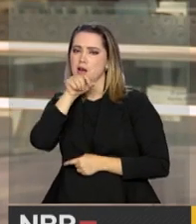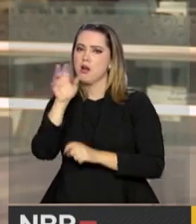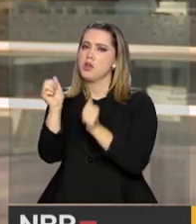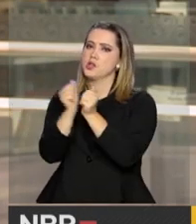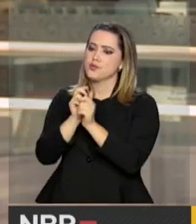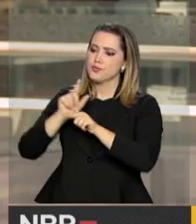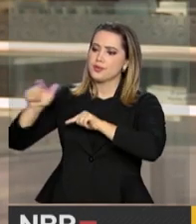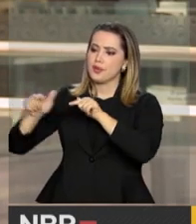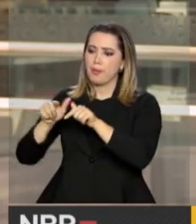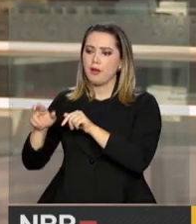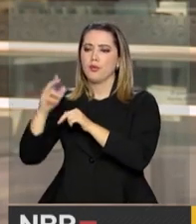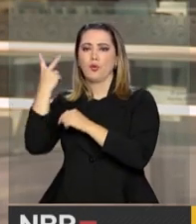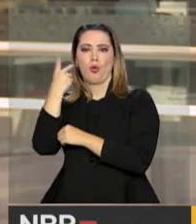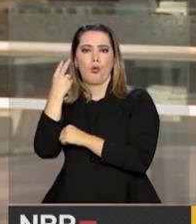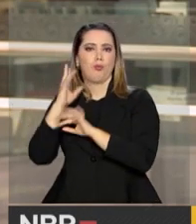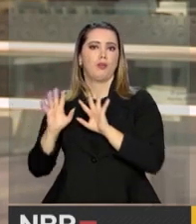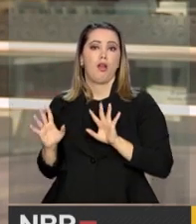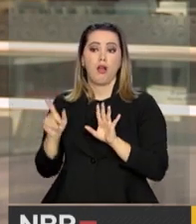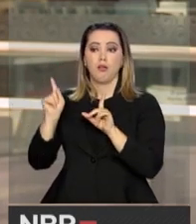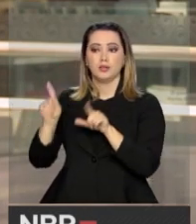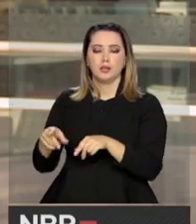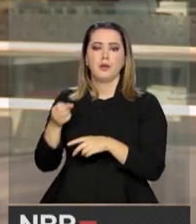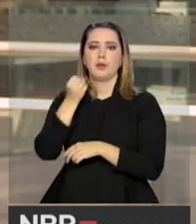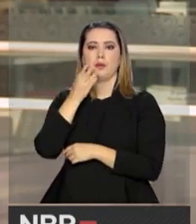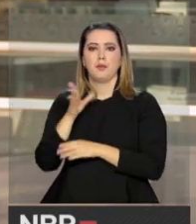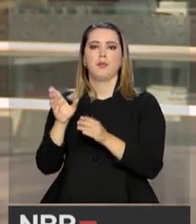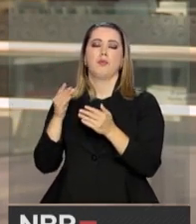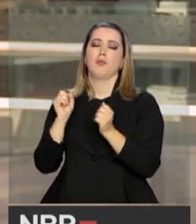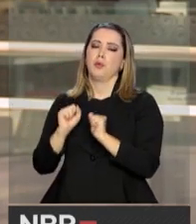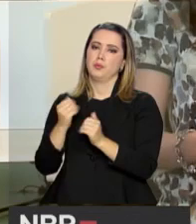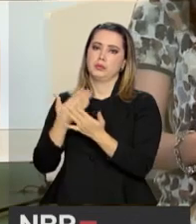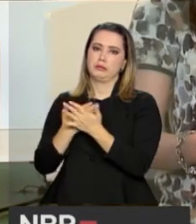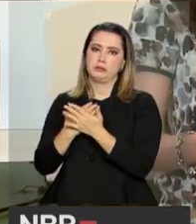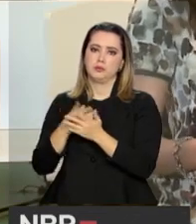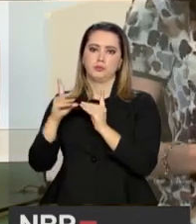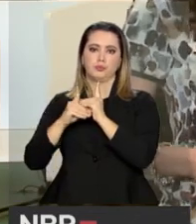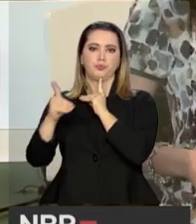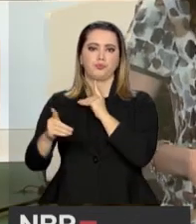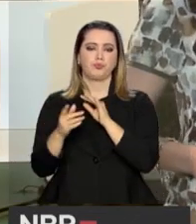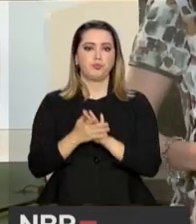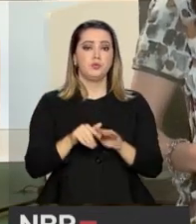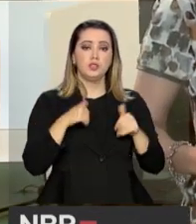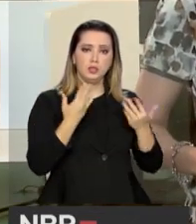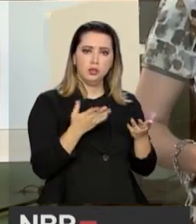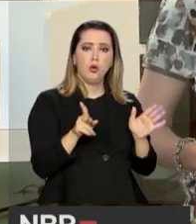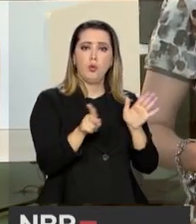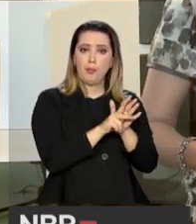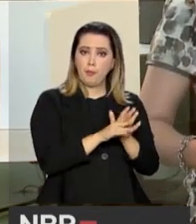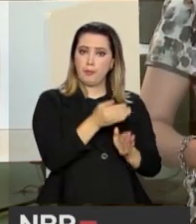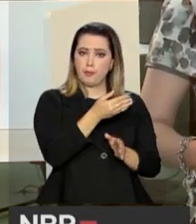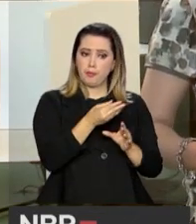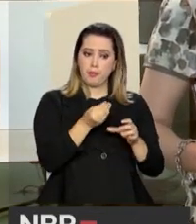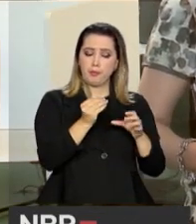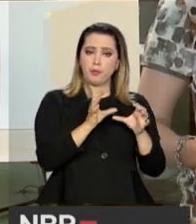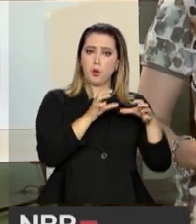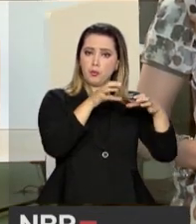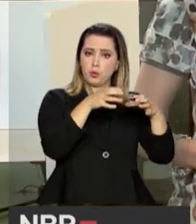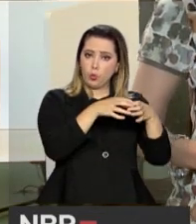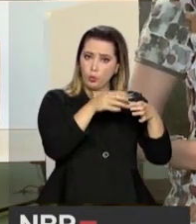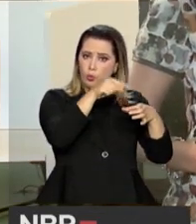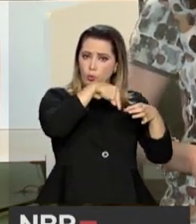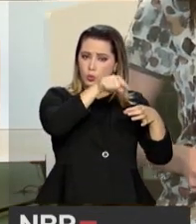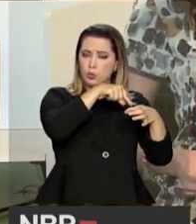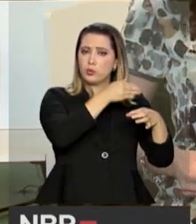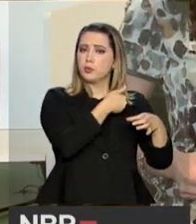dia como um trabalhador, é ótimo para elas. Então, e o próprio setor público também tem muita